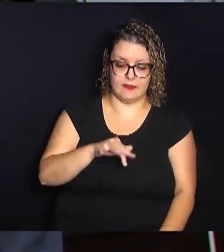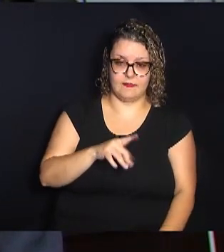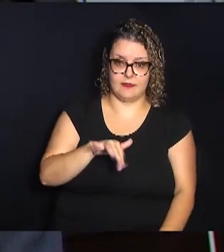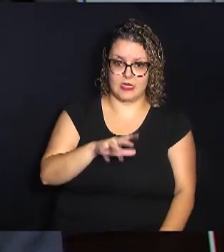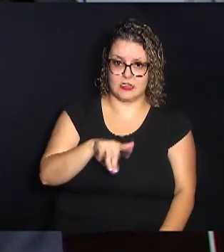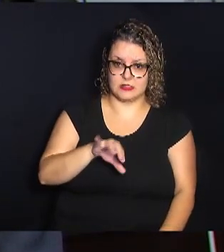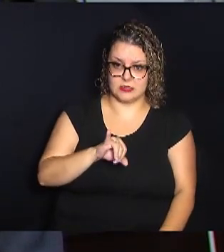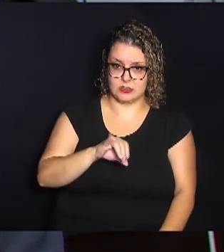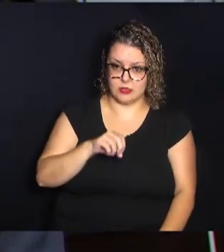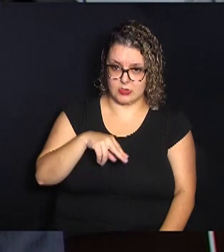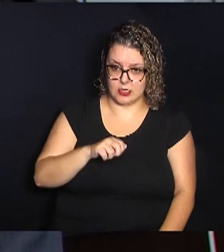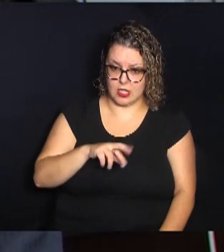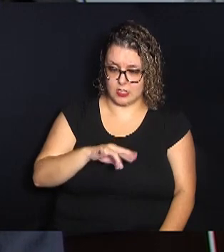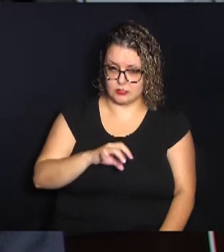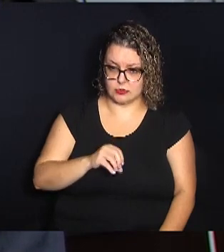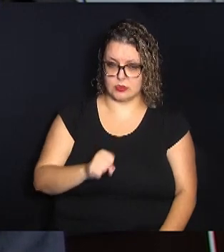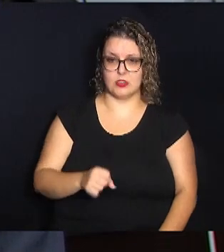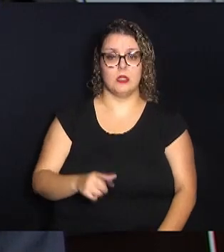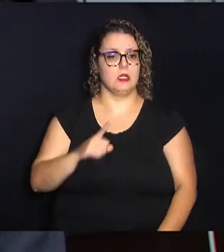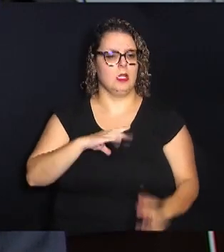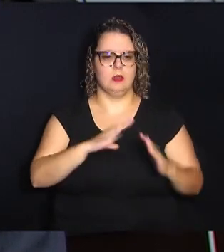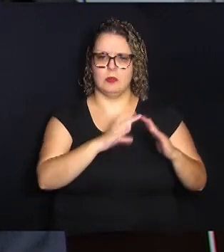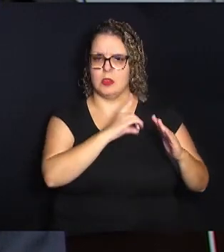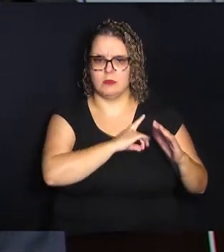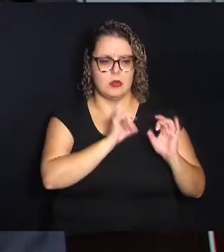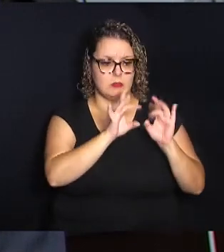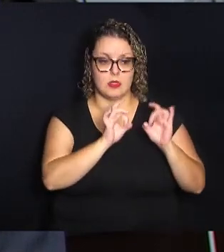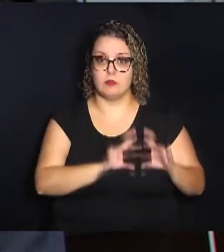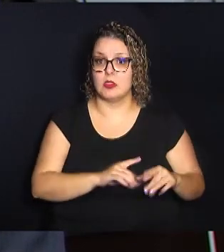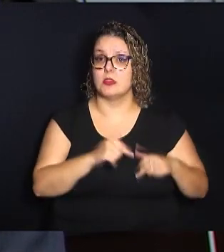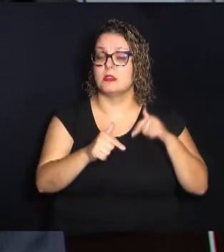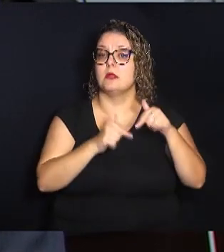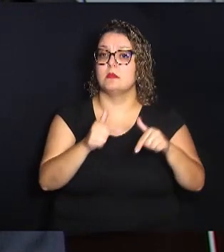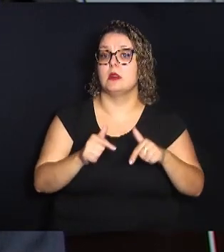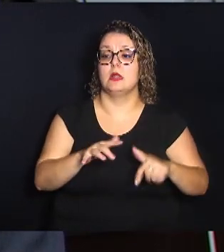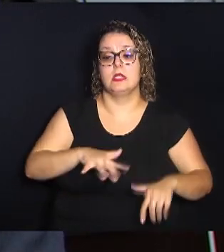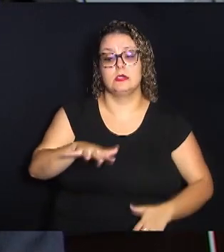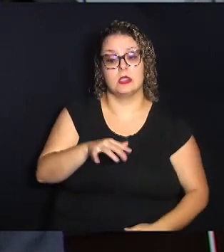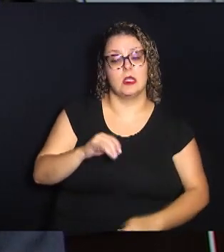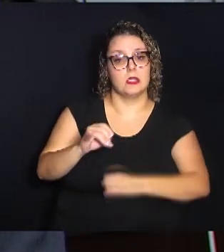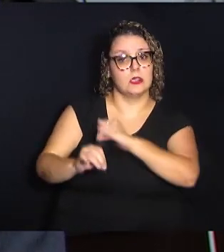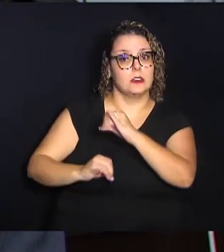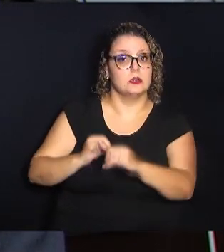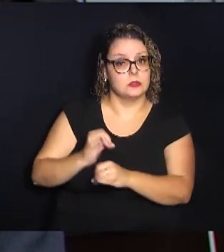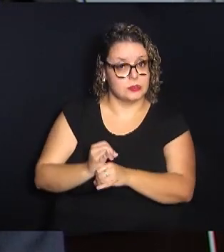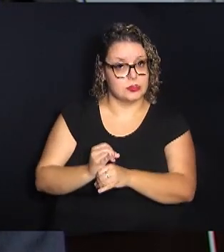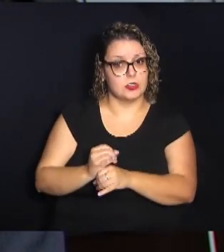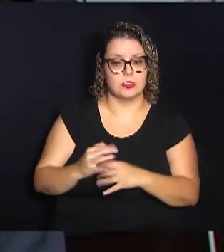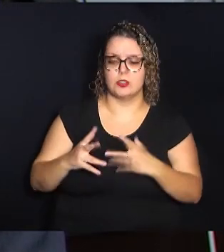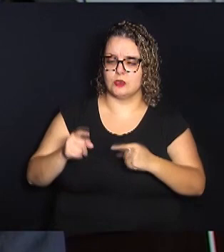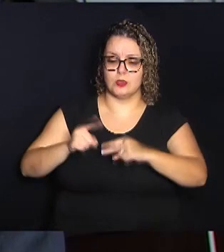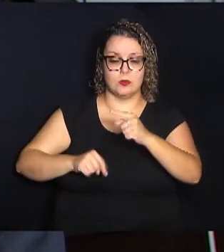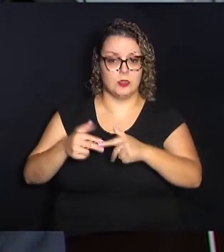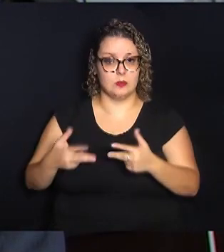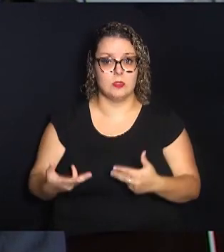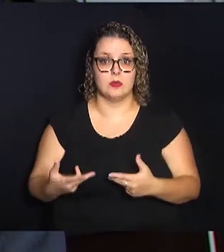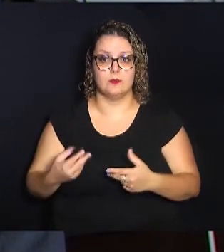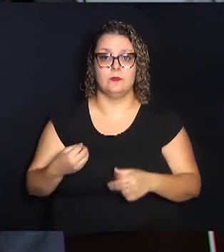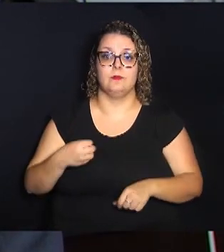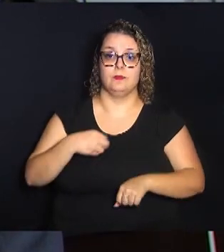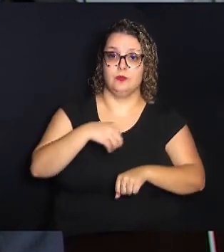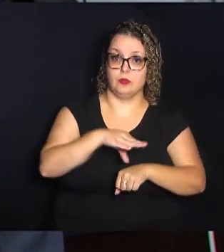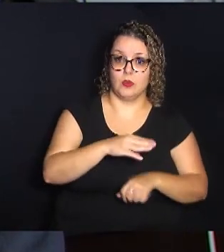delegacias especializadas que trabalham com isso. E esse material todo depois é remetido ao